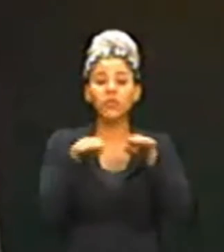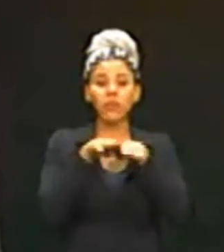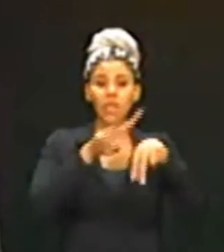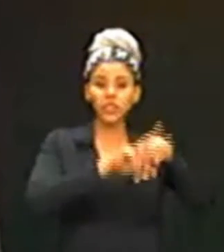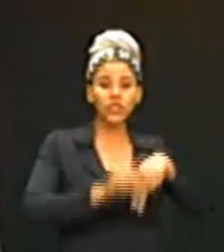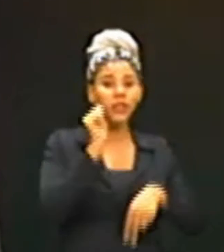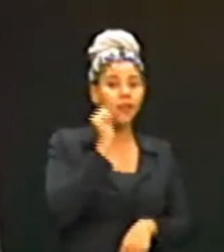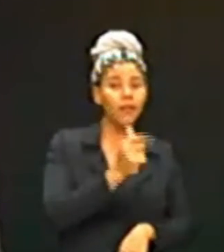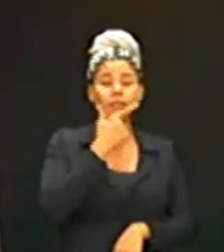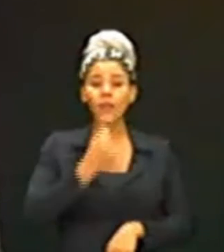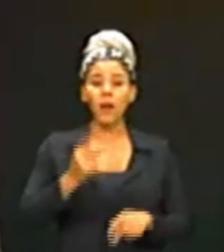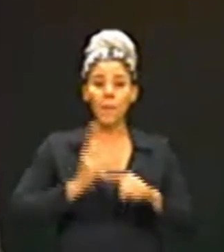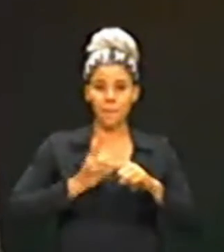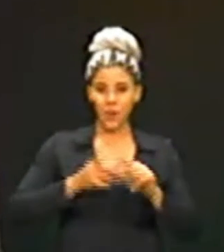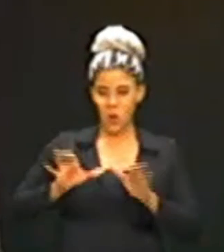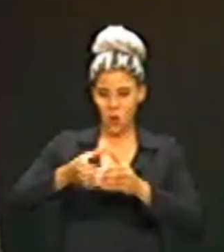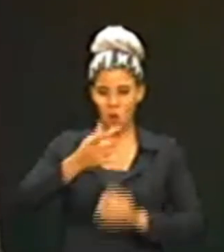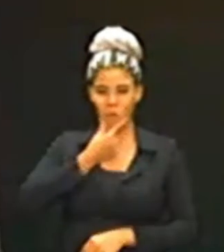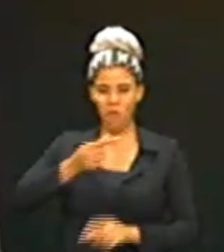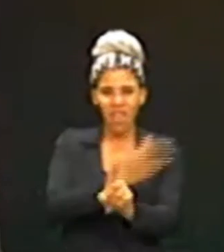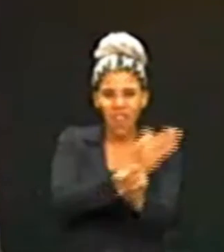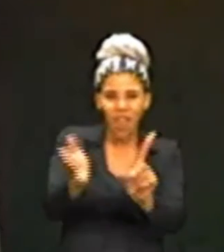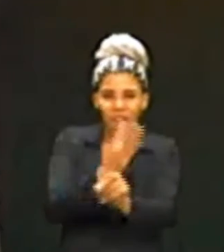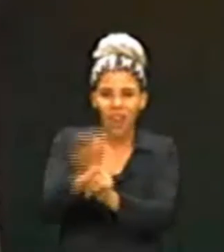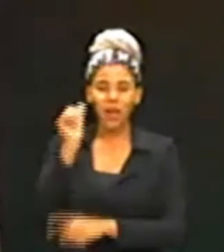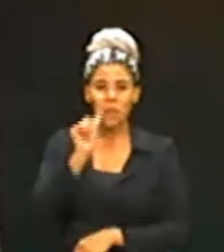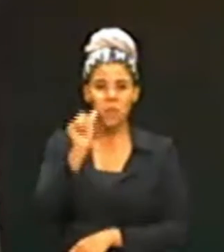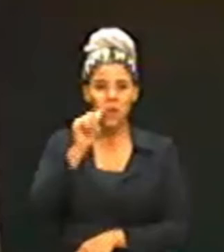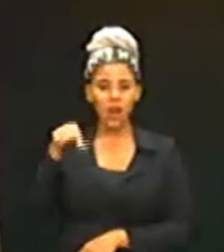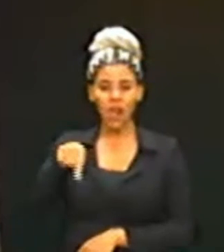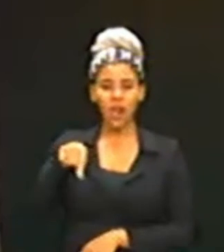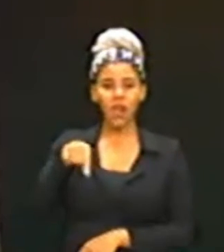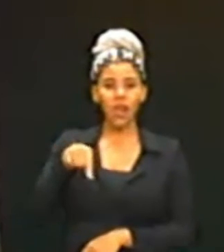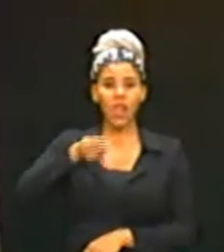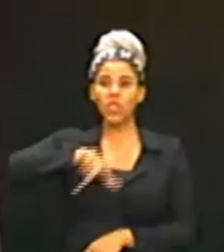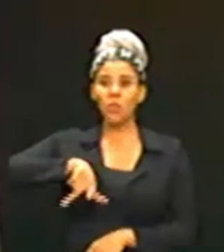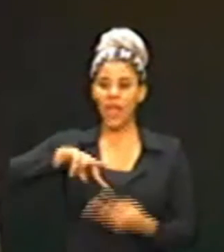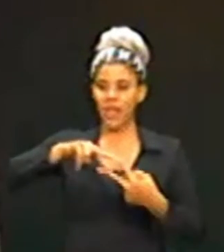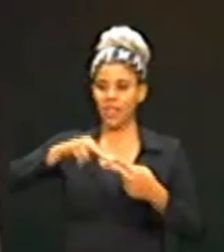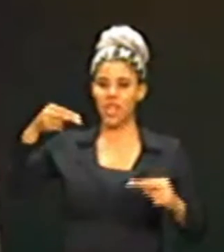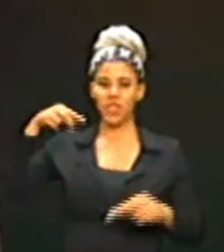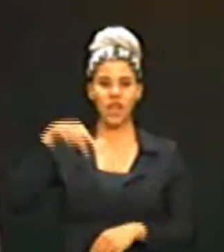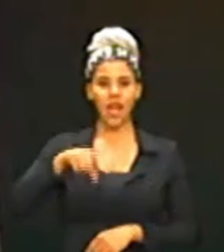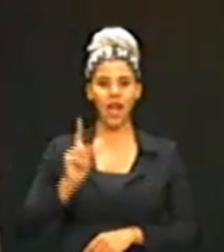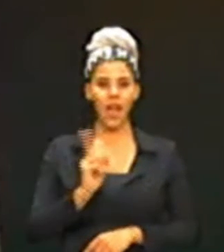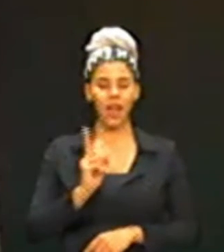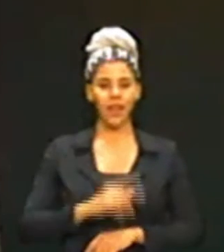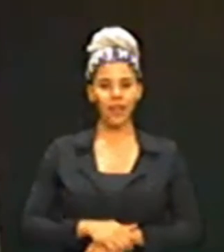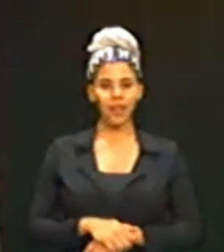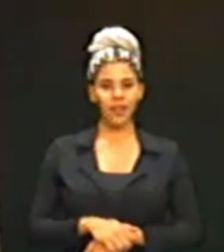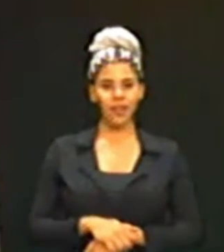Porque estes homens que agridem não é um DNA, deputado. Não é o DNA.